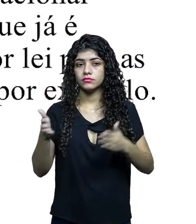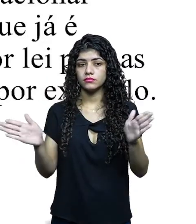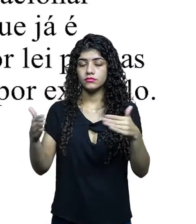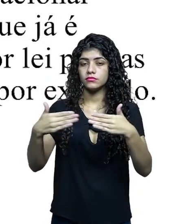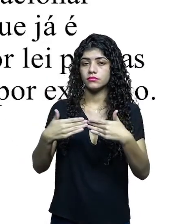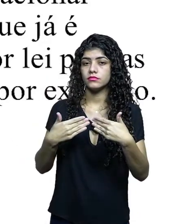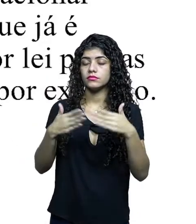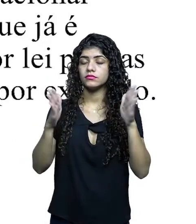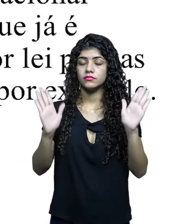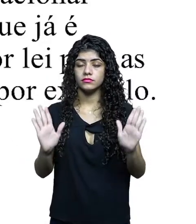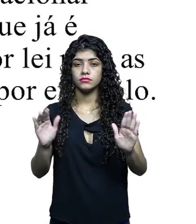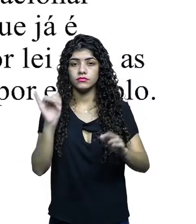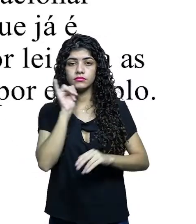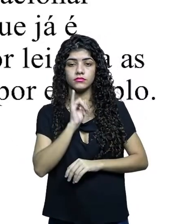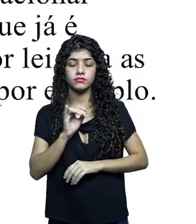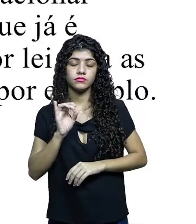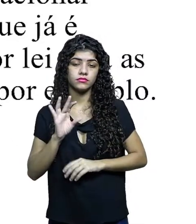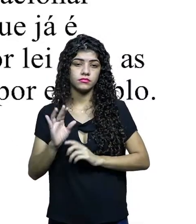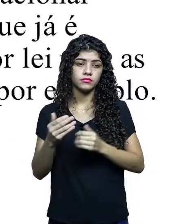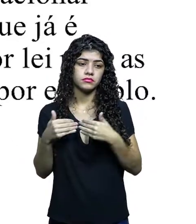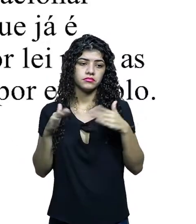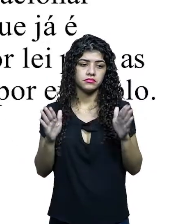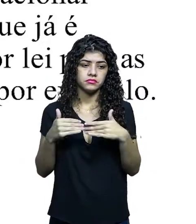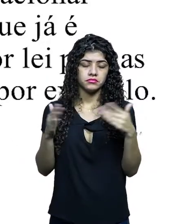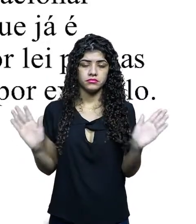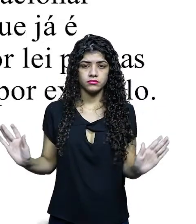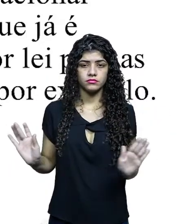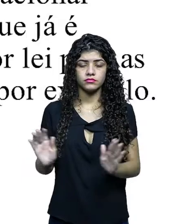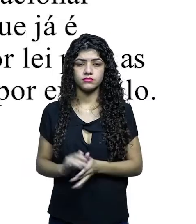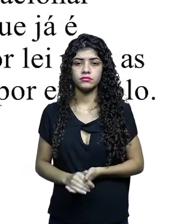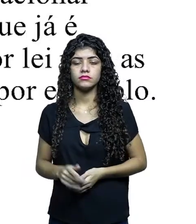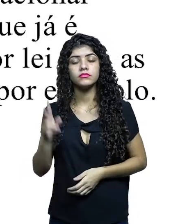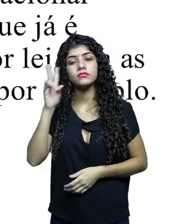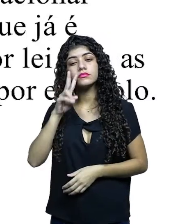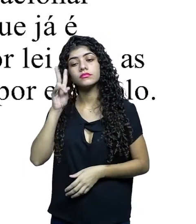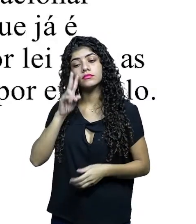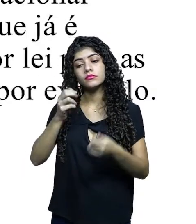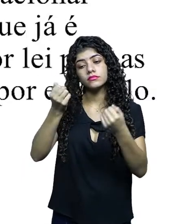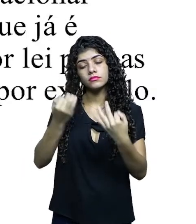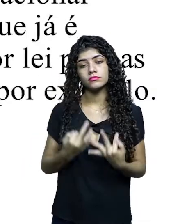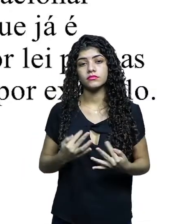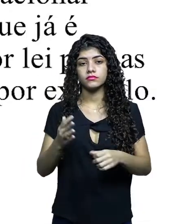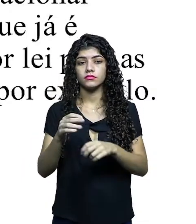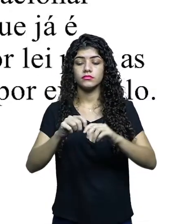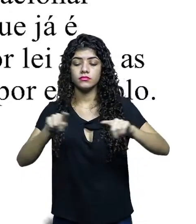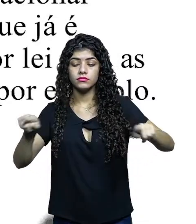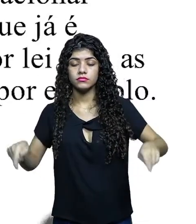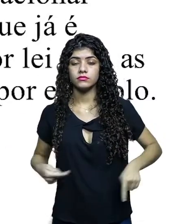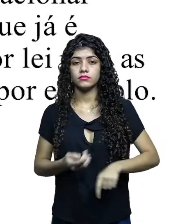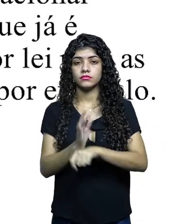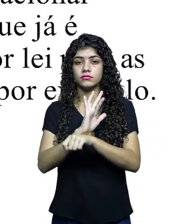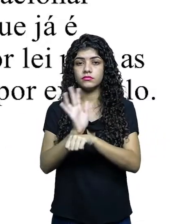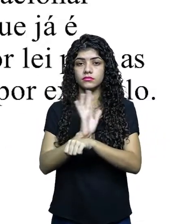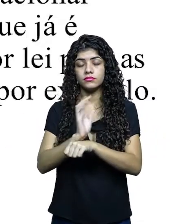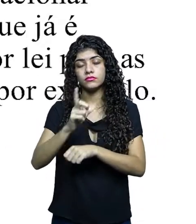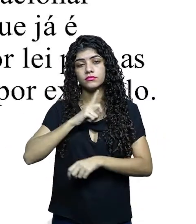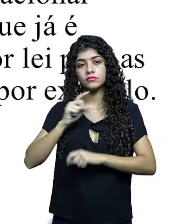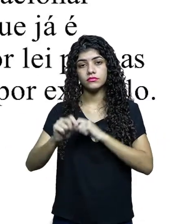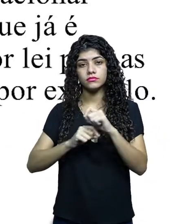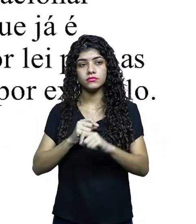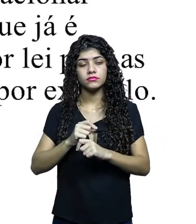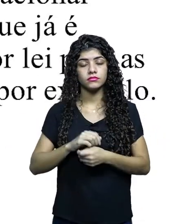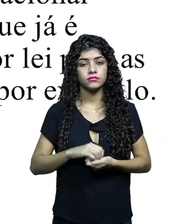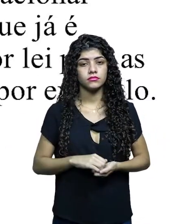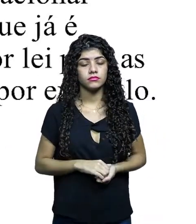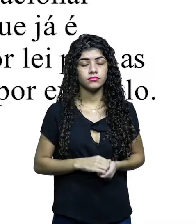abertas e fechadas, por exemplo. E não só para as TVs abertas e fechadas. Lembra, nós falamos das salas de cinema. Existe conteúdo, ou